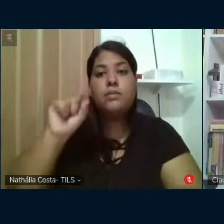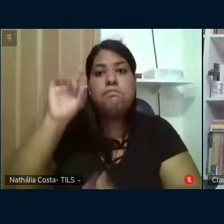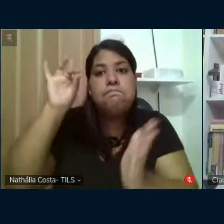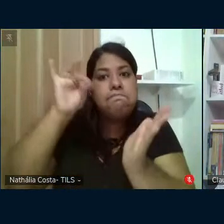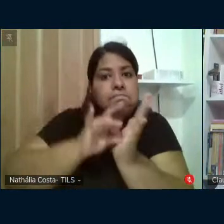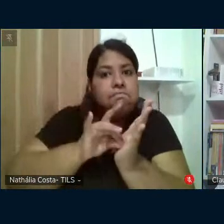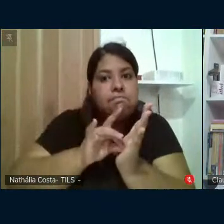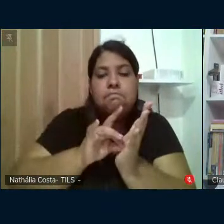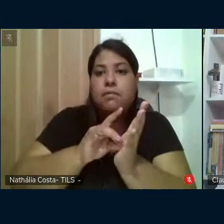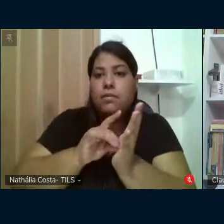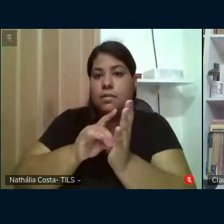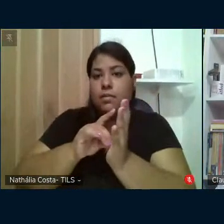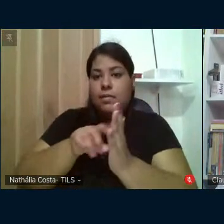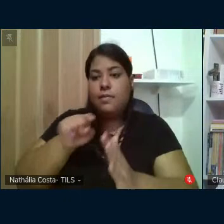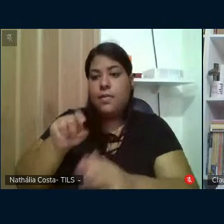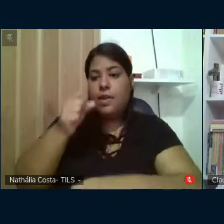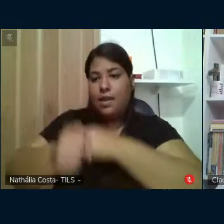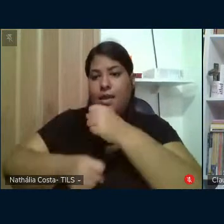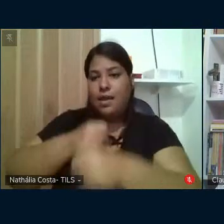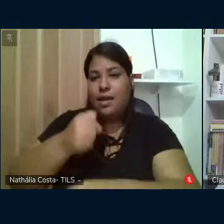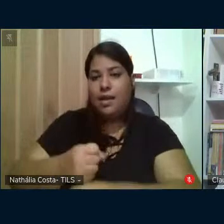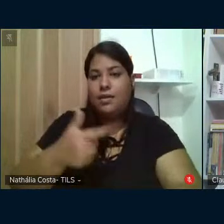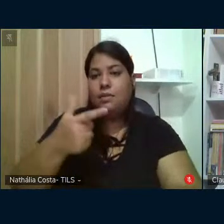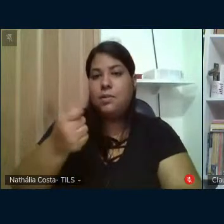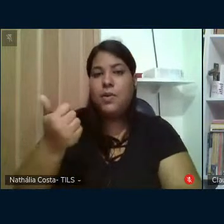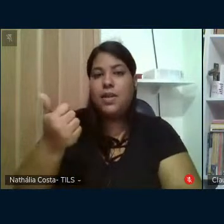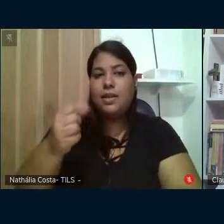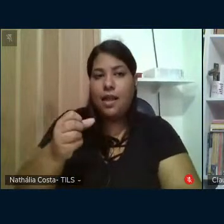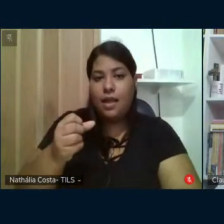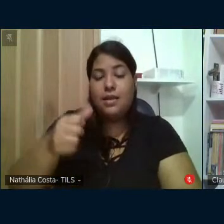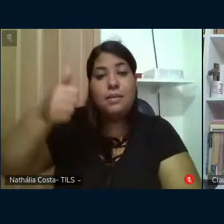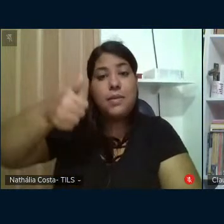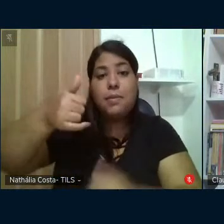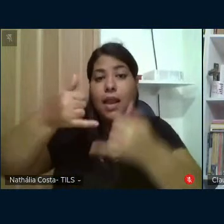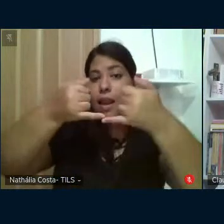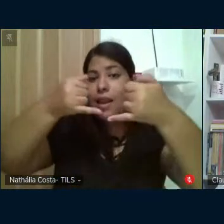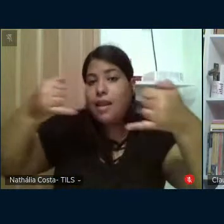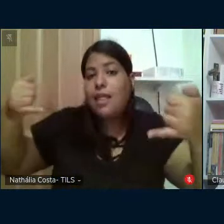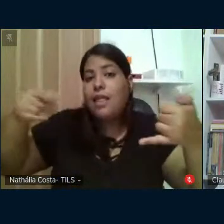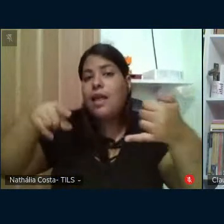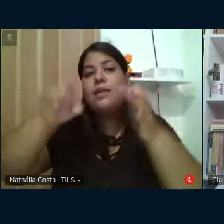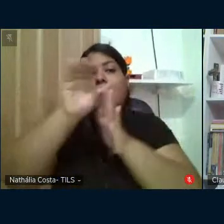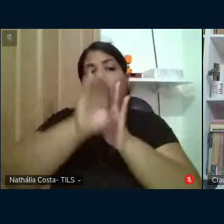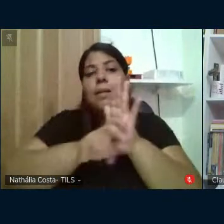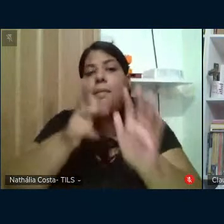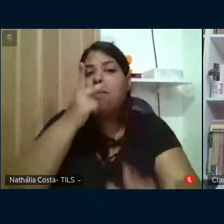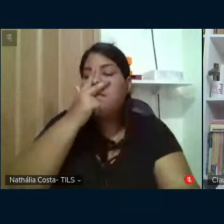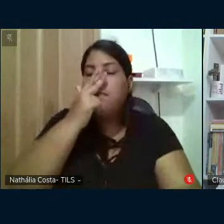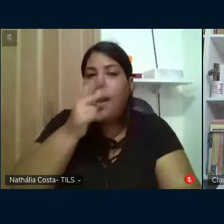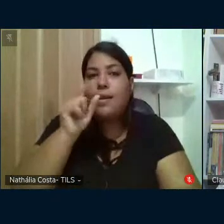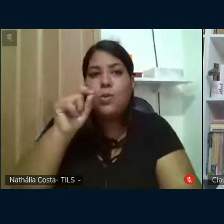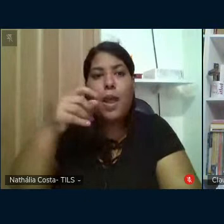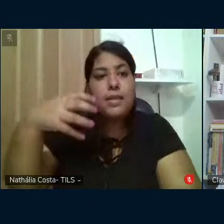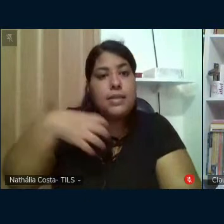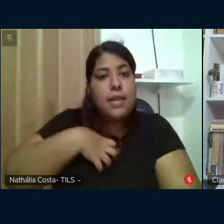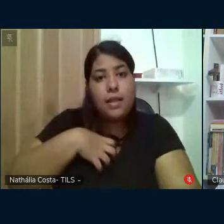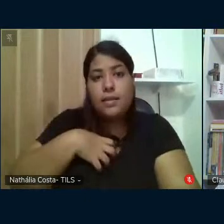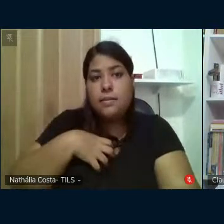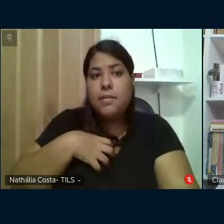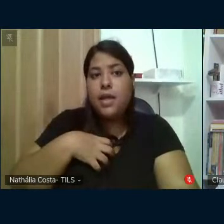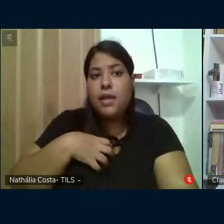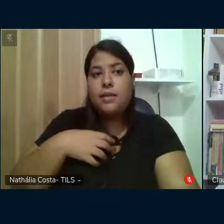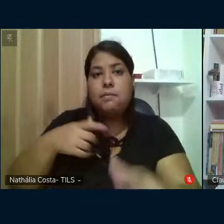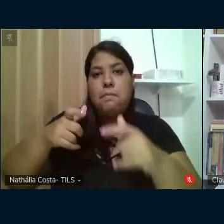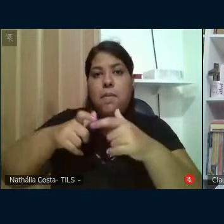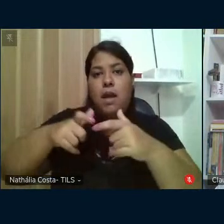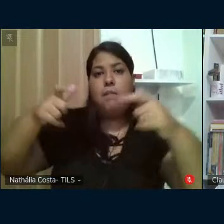inegável naquele emblemático ano de 2010. As primeiras linhas desse capítulo parecem tentar traduzir um sentimento que crescia